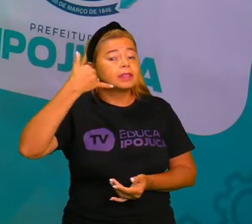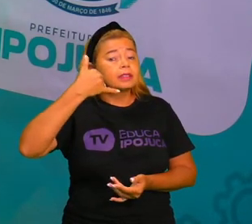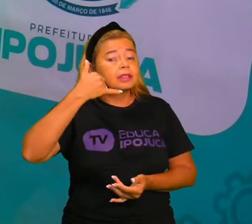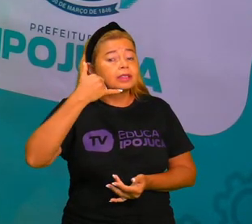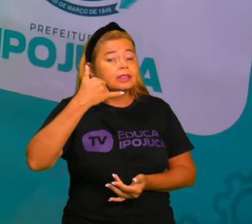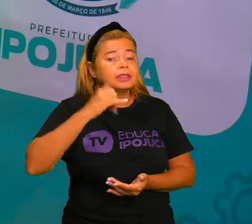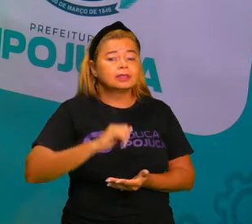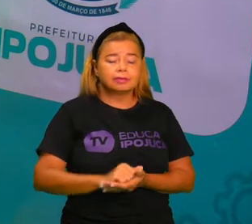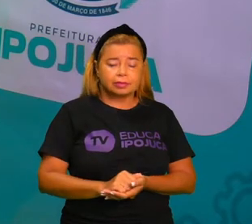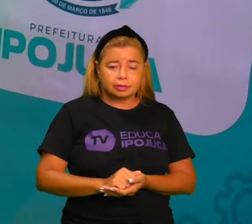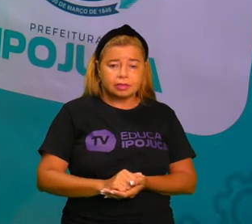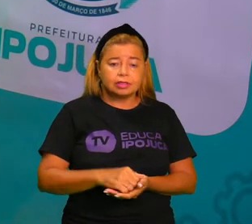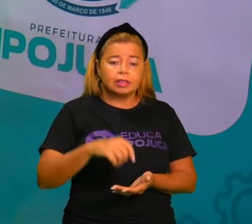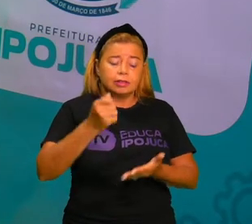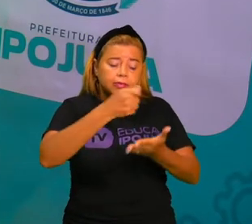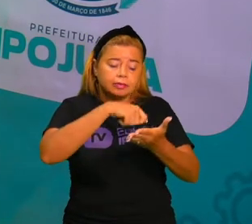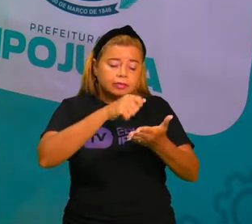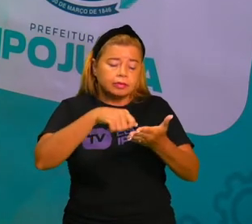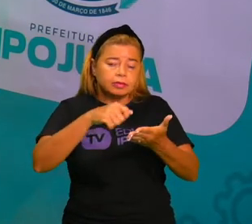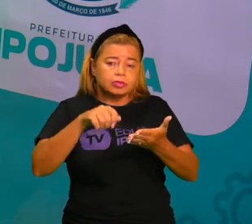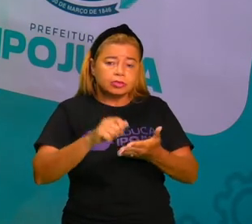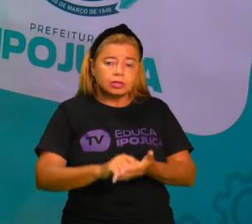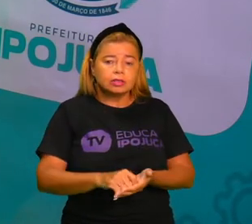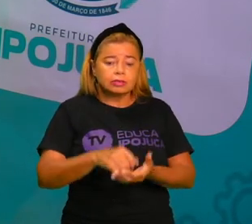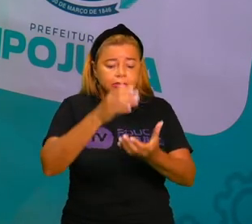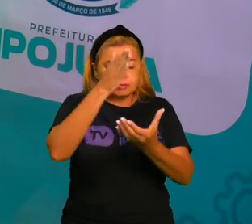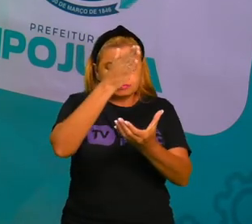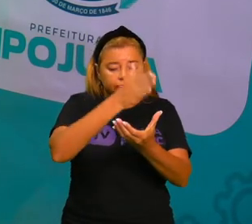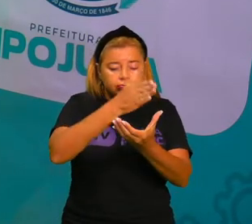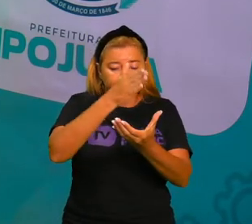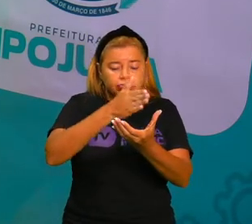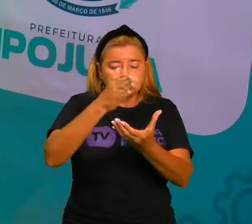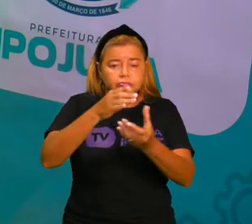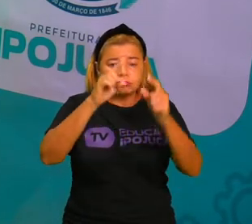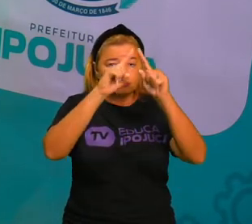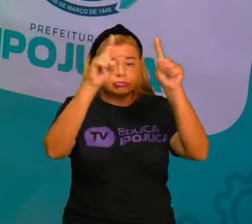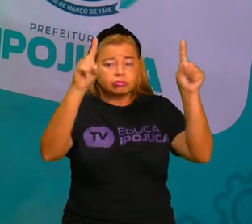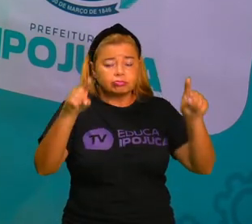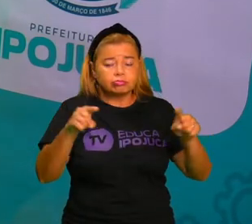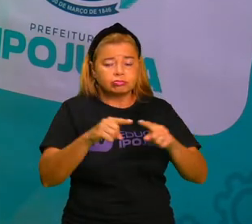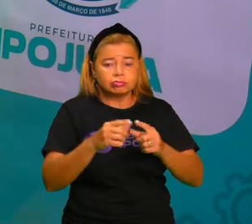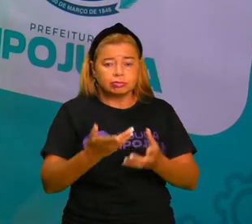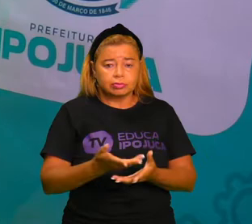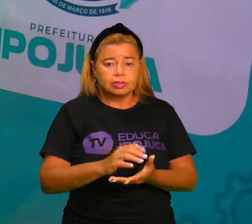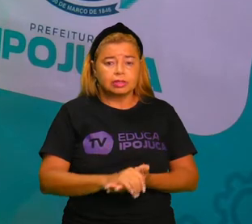vão escrever em cada quadrinho uma sílaba. ALICATE.